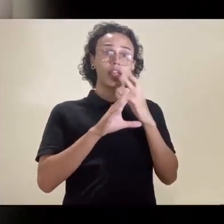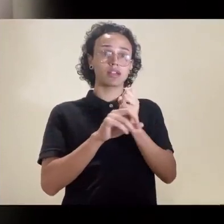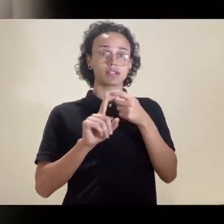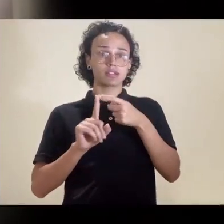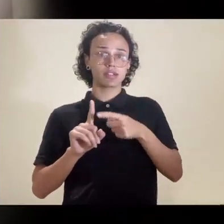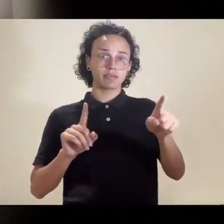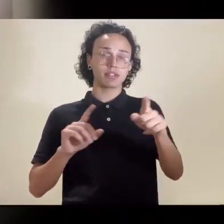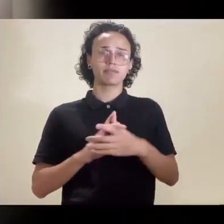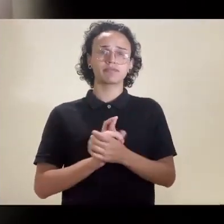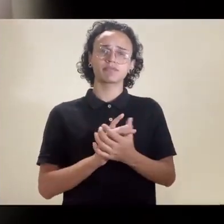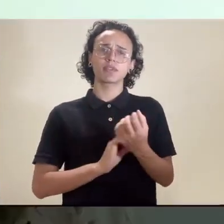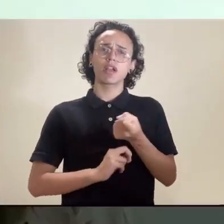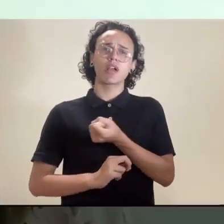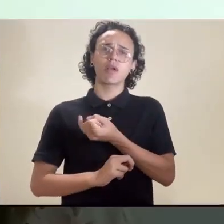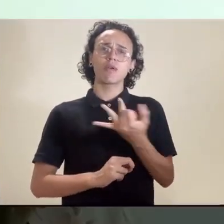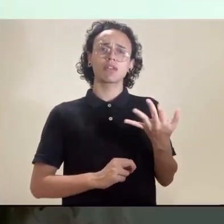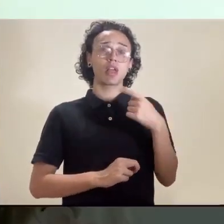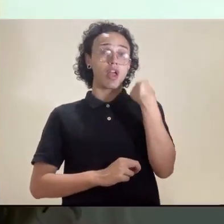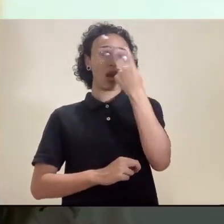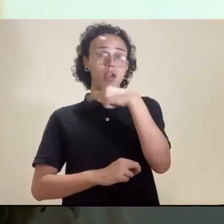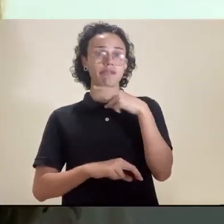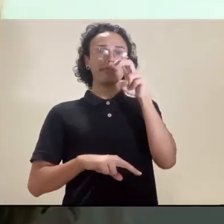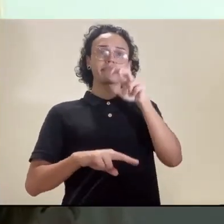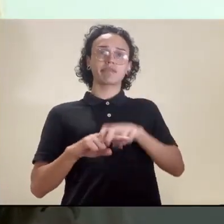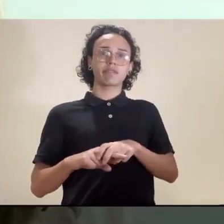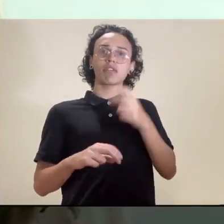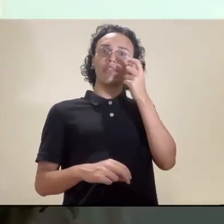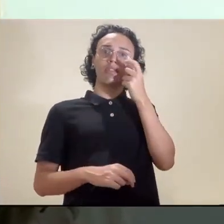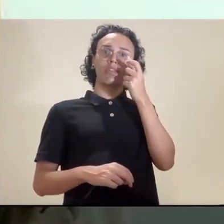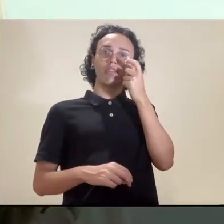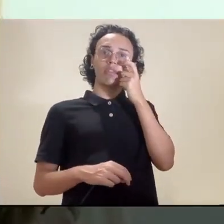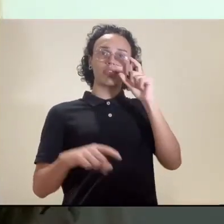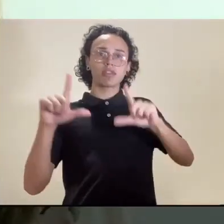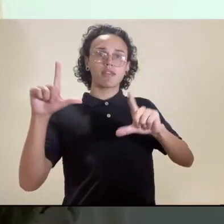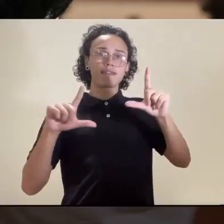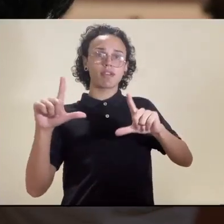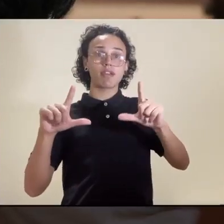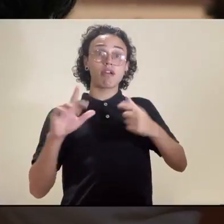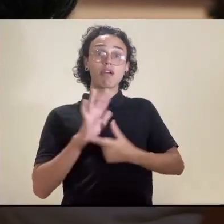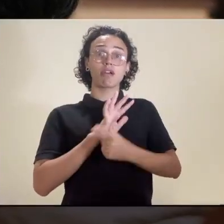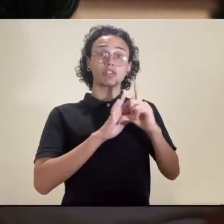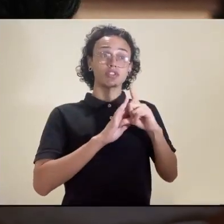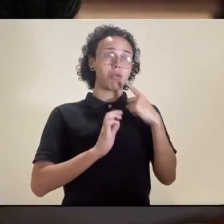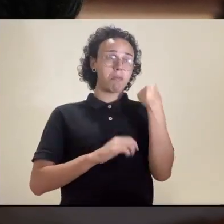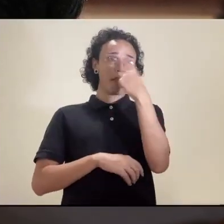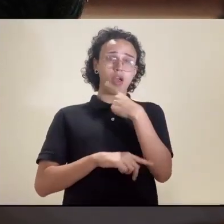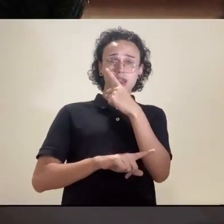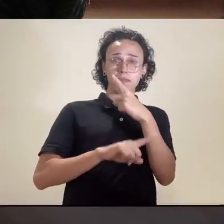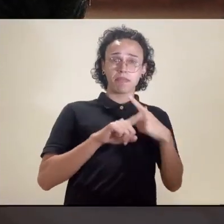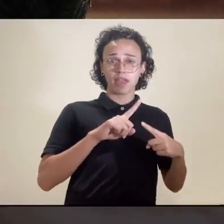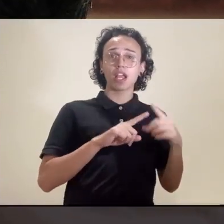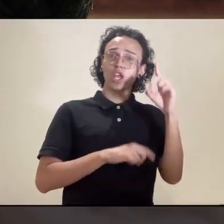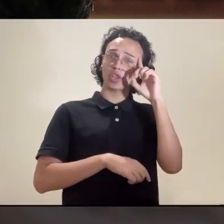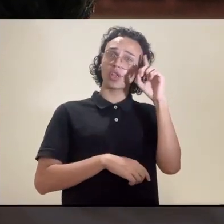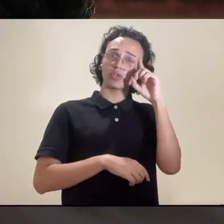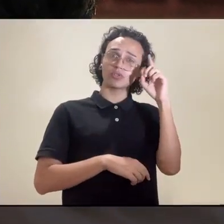tablet por dia. O número de horas assistindo televisão, ele cresceu de uma hora e meia,